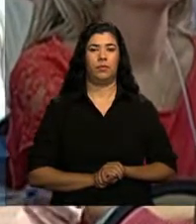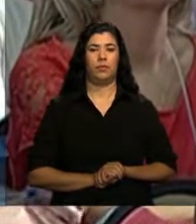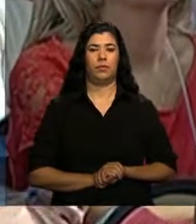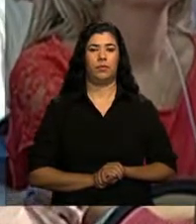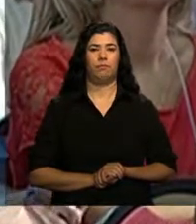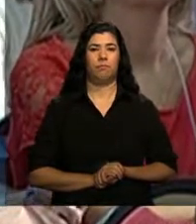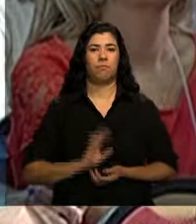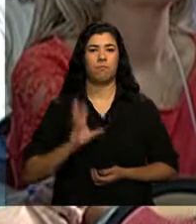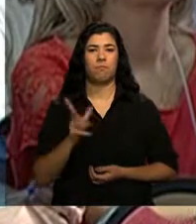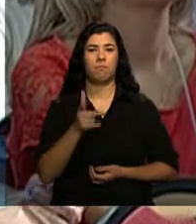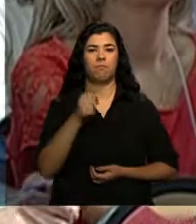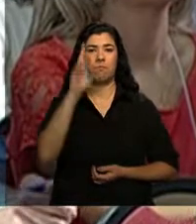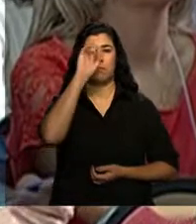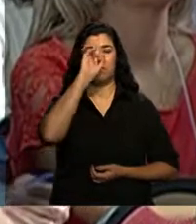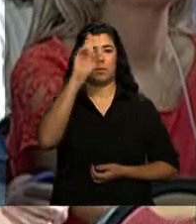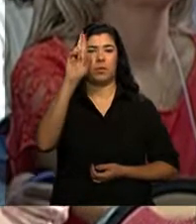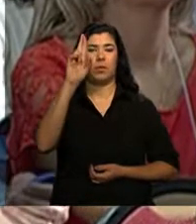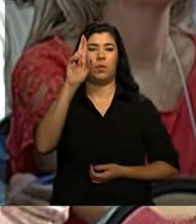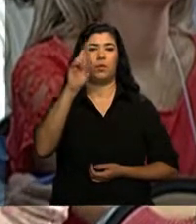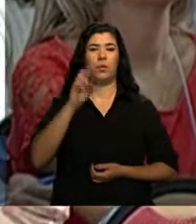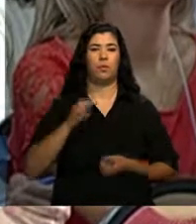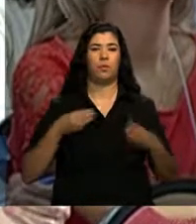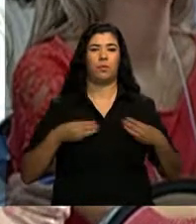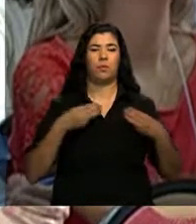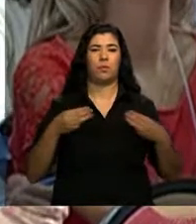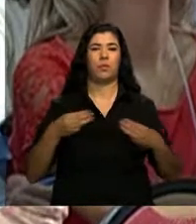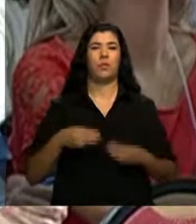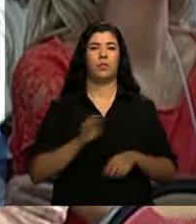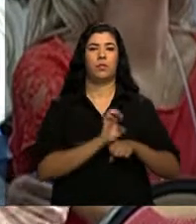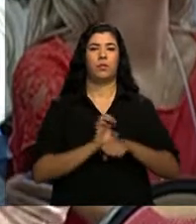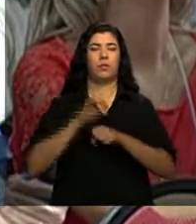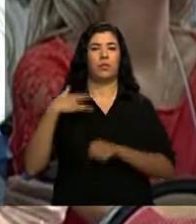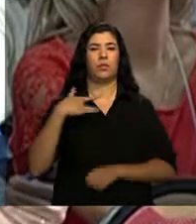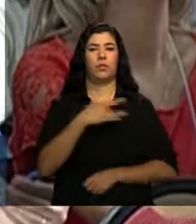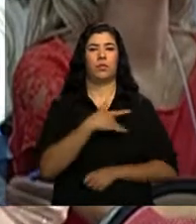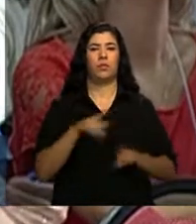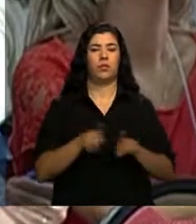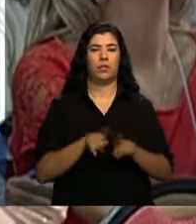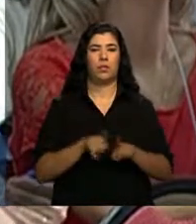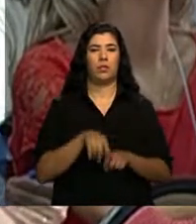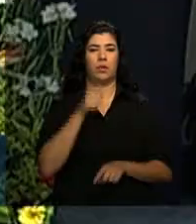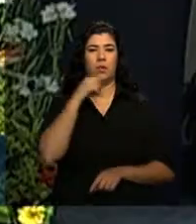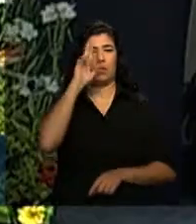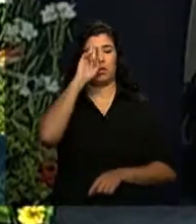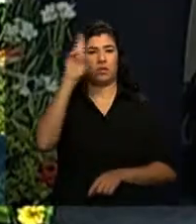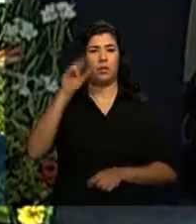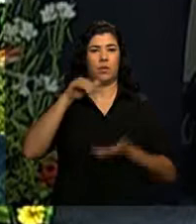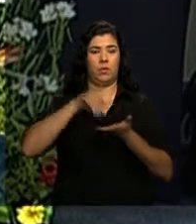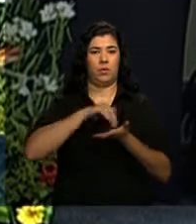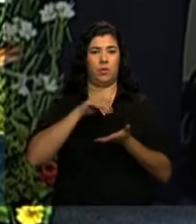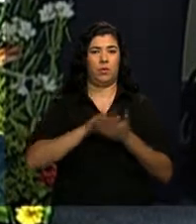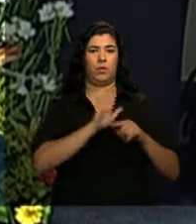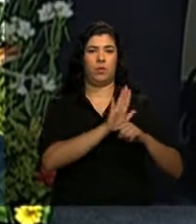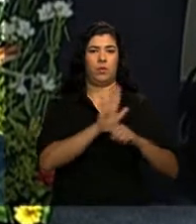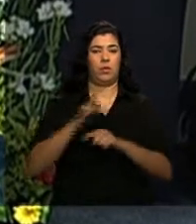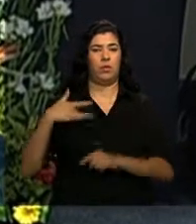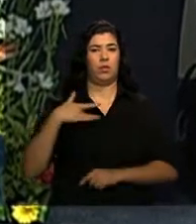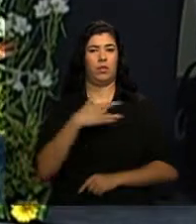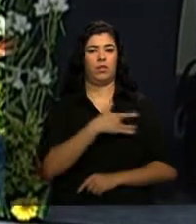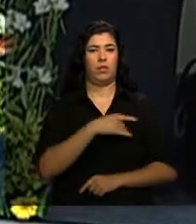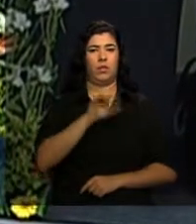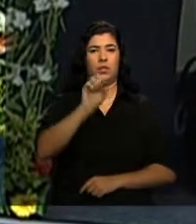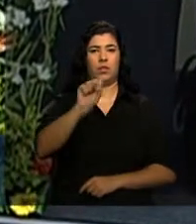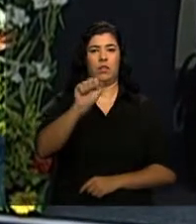Excelentíssimo senhor ministro de Estado da Saúde, doutor Arthur Quiro, excelentíssima senhora secretária da Assistência à Saúde da SAS,